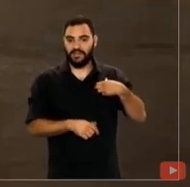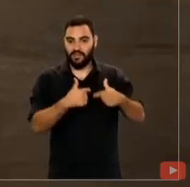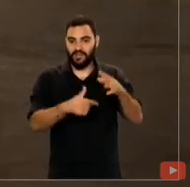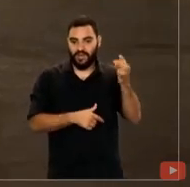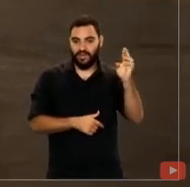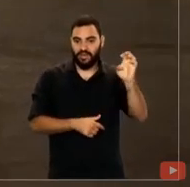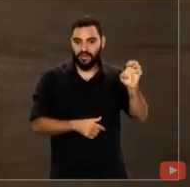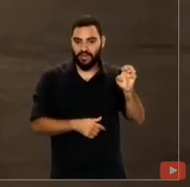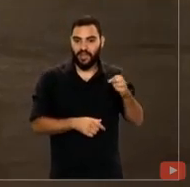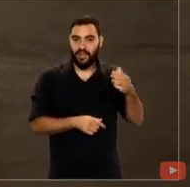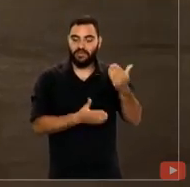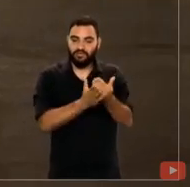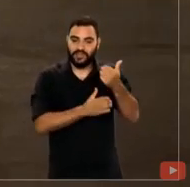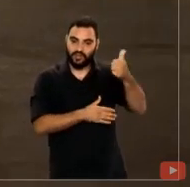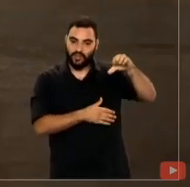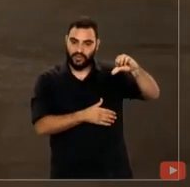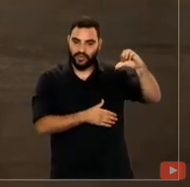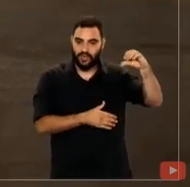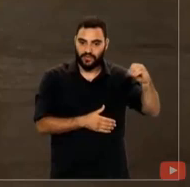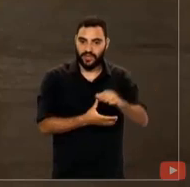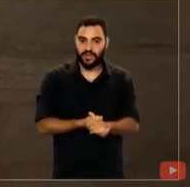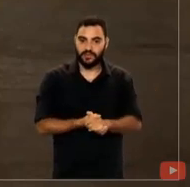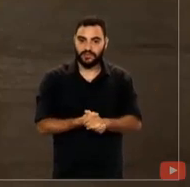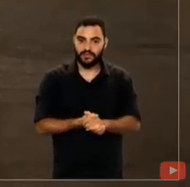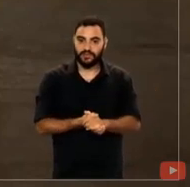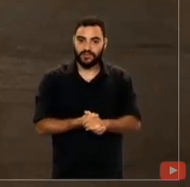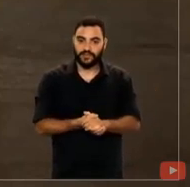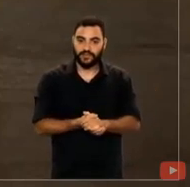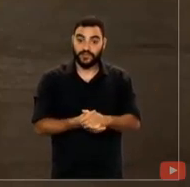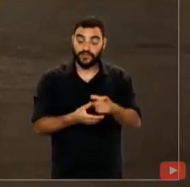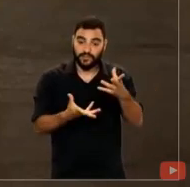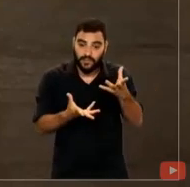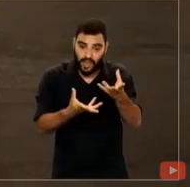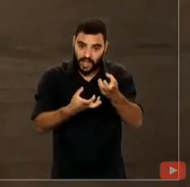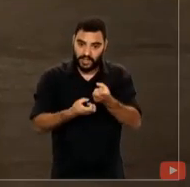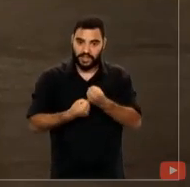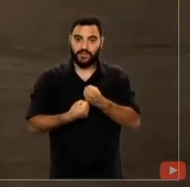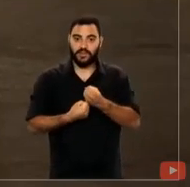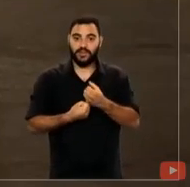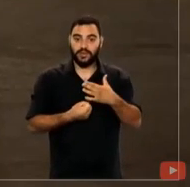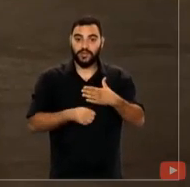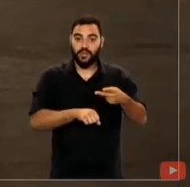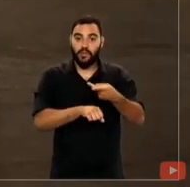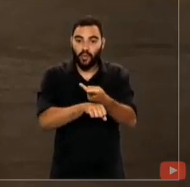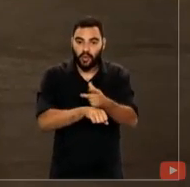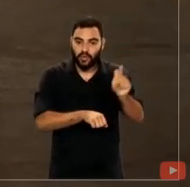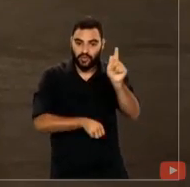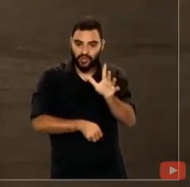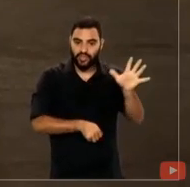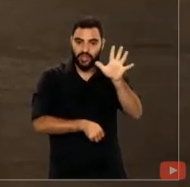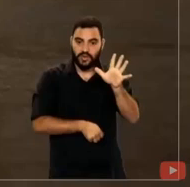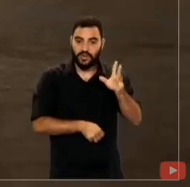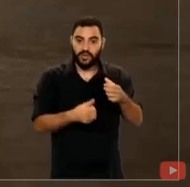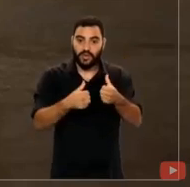de 90. Sua Excelência, receba deste Procurador-Geral, que tem a honra de ter sido